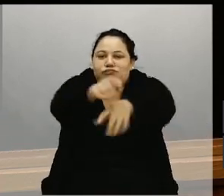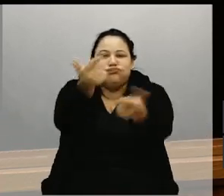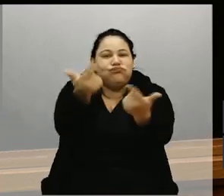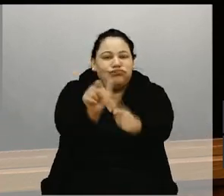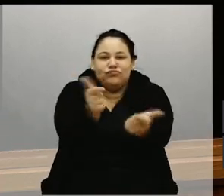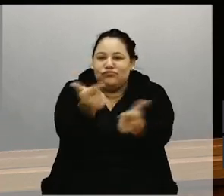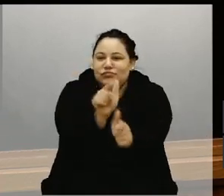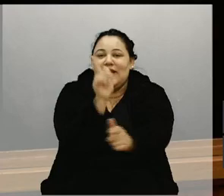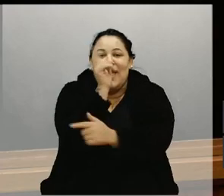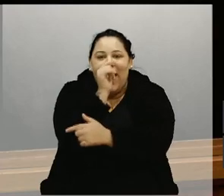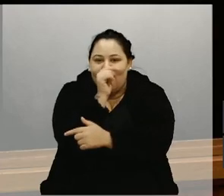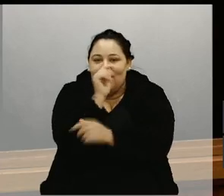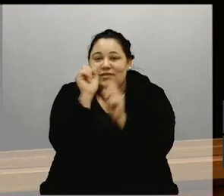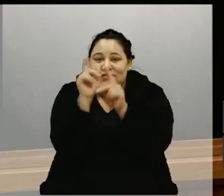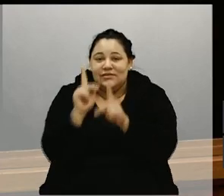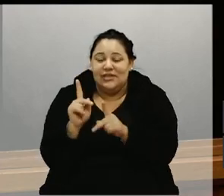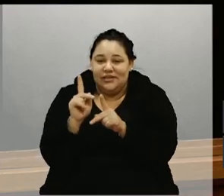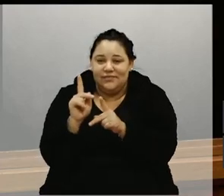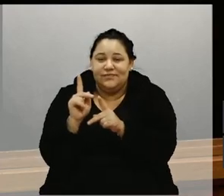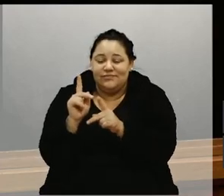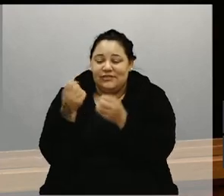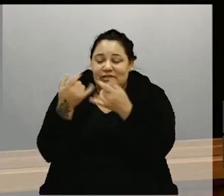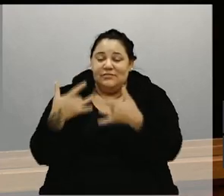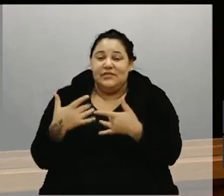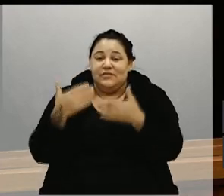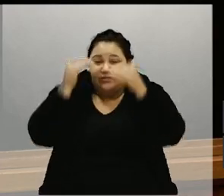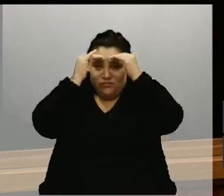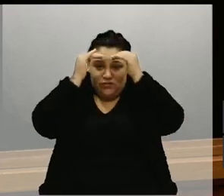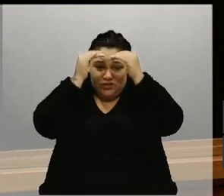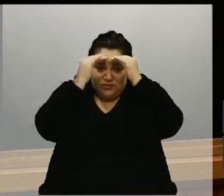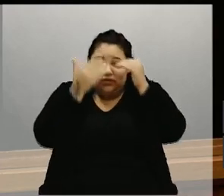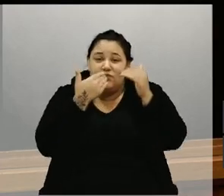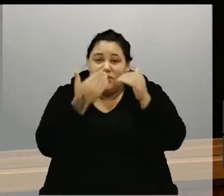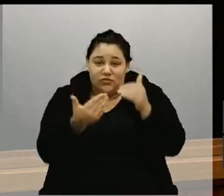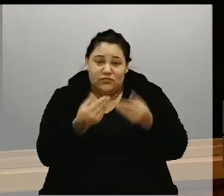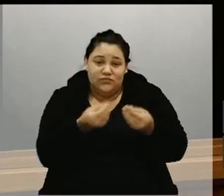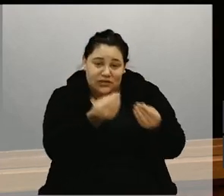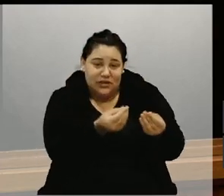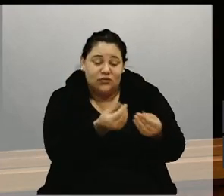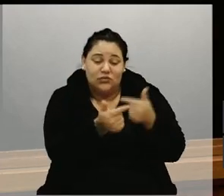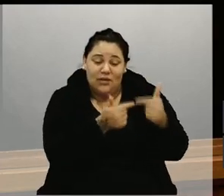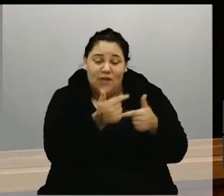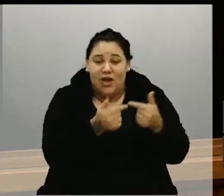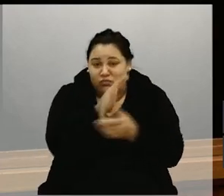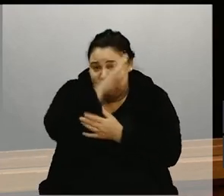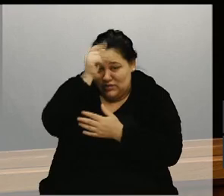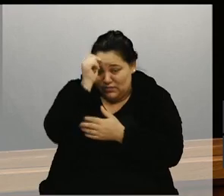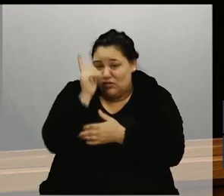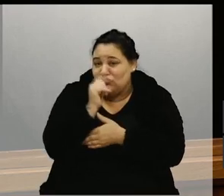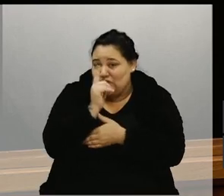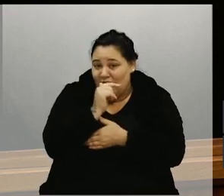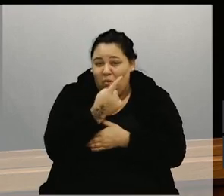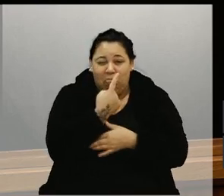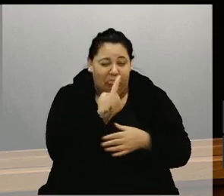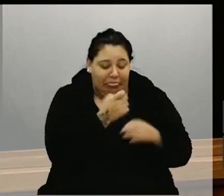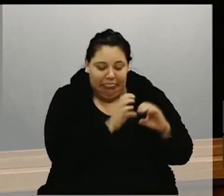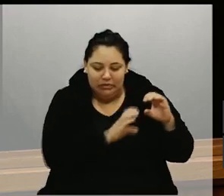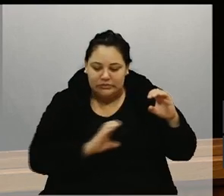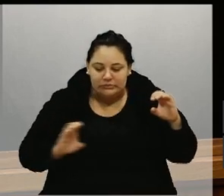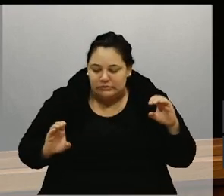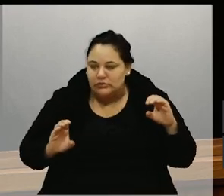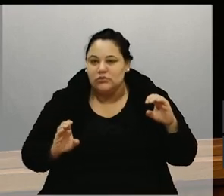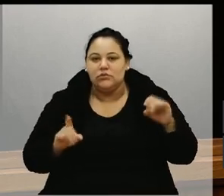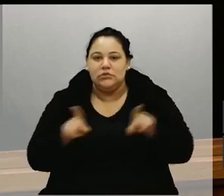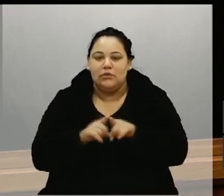presente subscreve, vem respeitosamente sugerir ao Serviço Municipal de Água e Esgoto Caxias do Sul, SAMAI, a